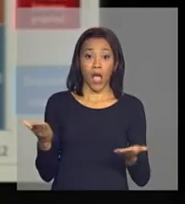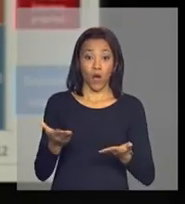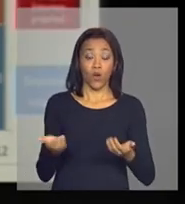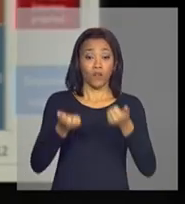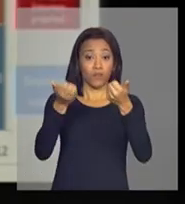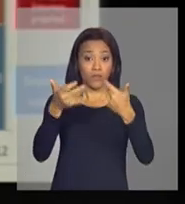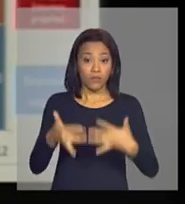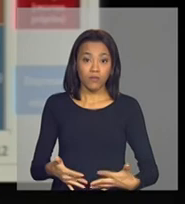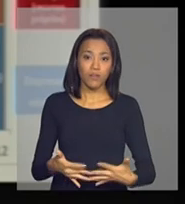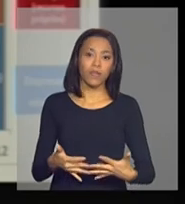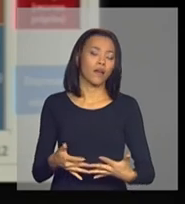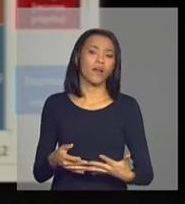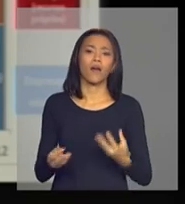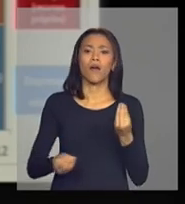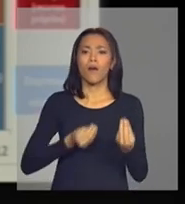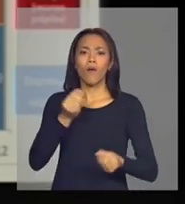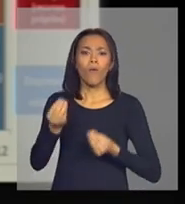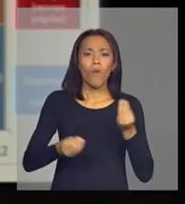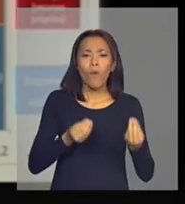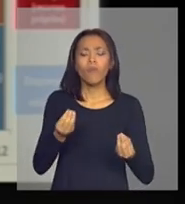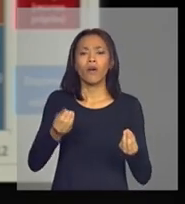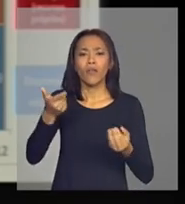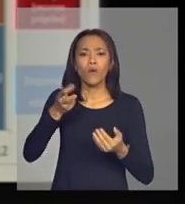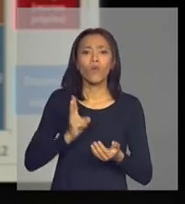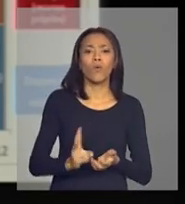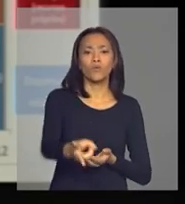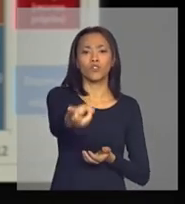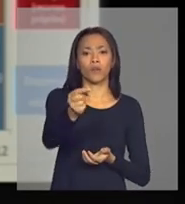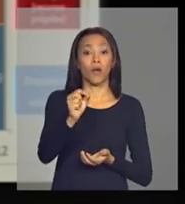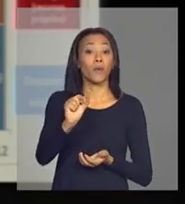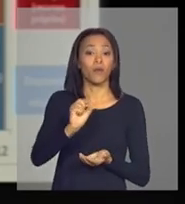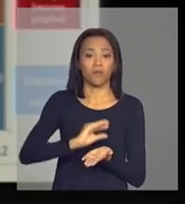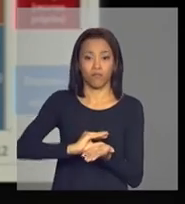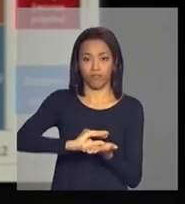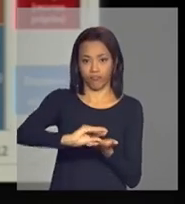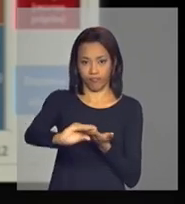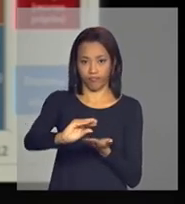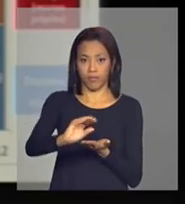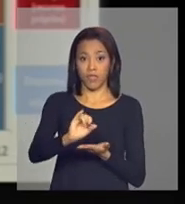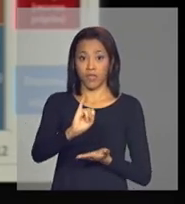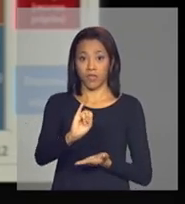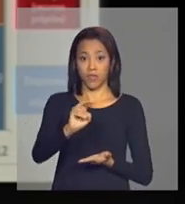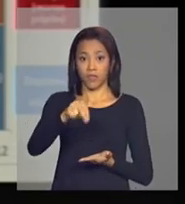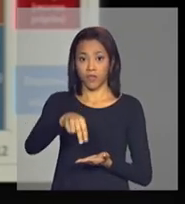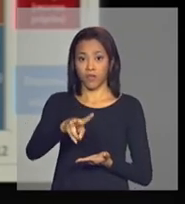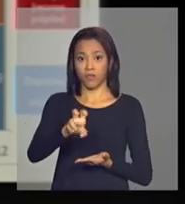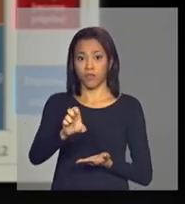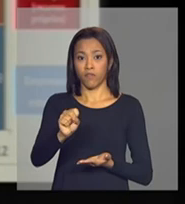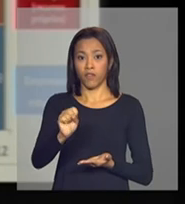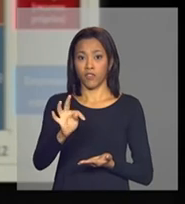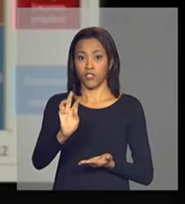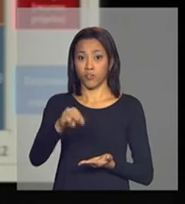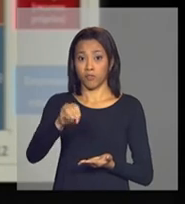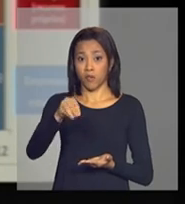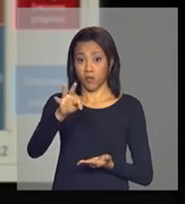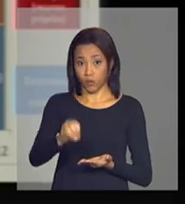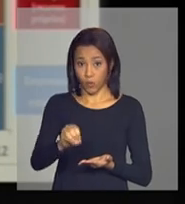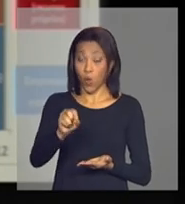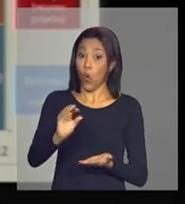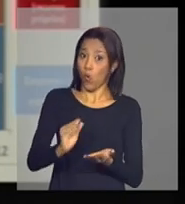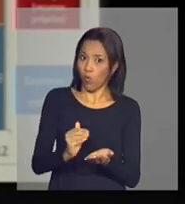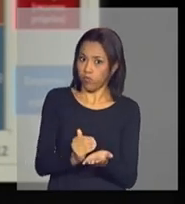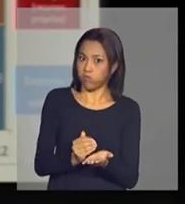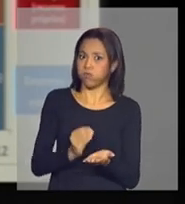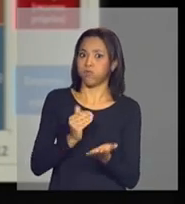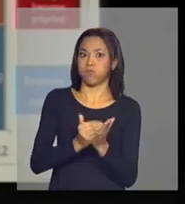um pouco sobre perspectiva de investimento. O investimento subiu como